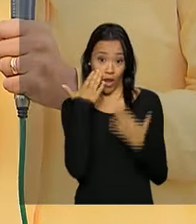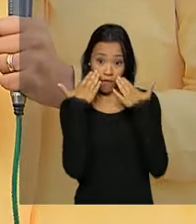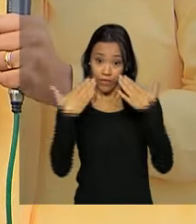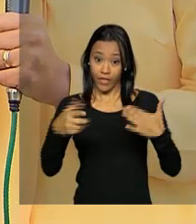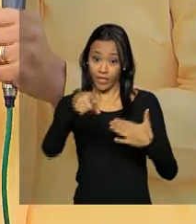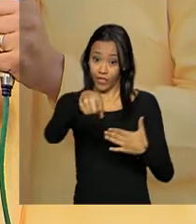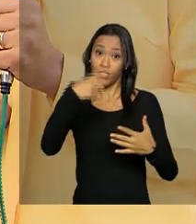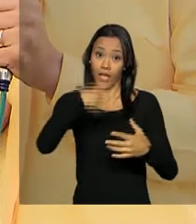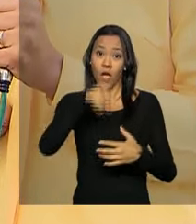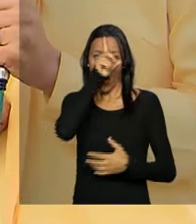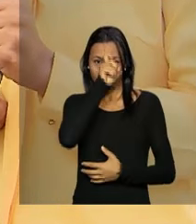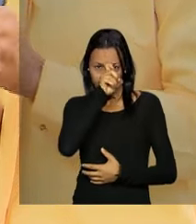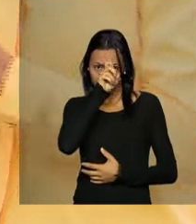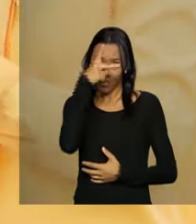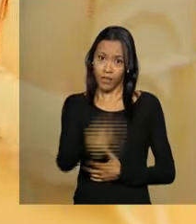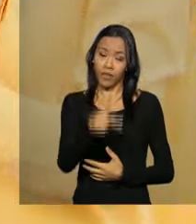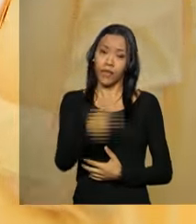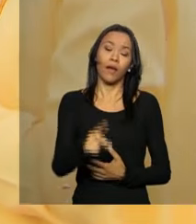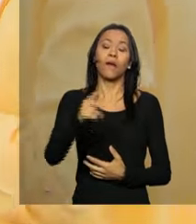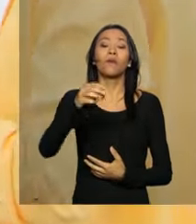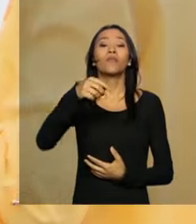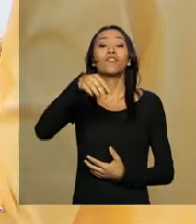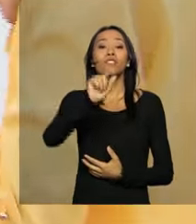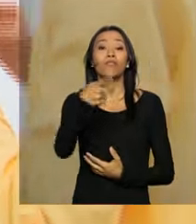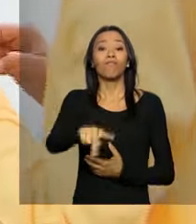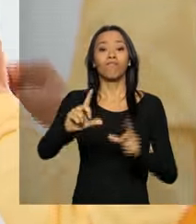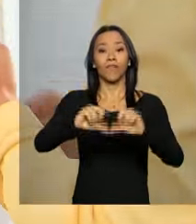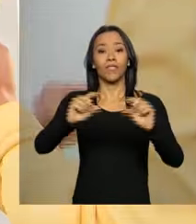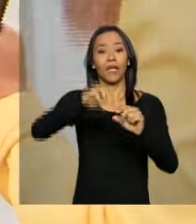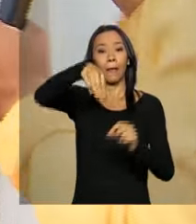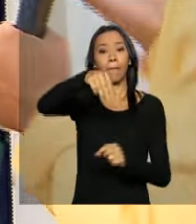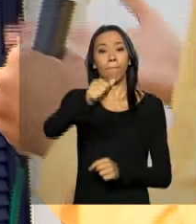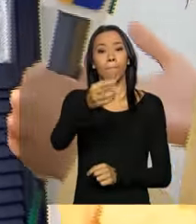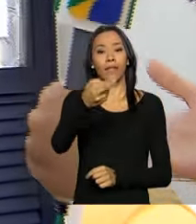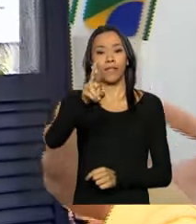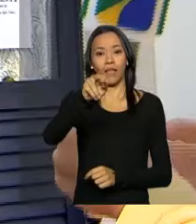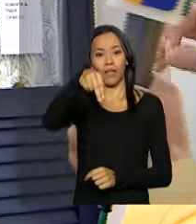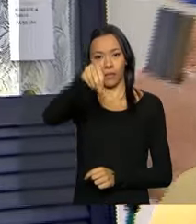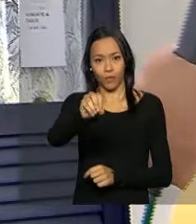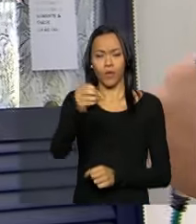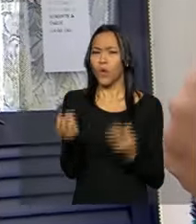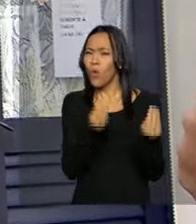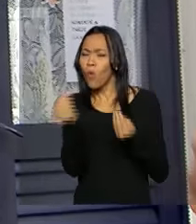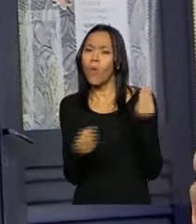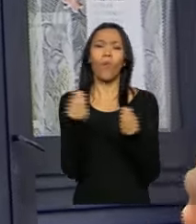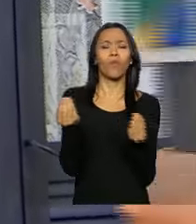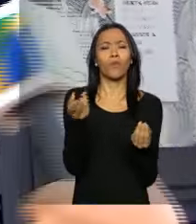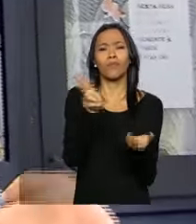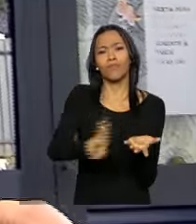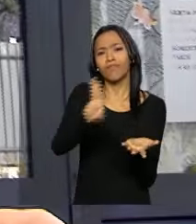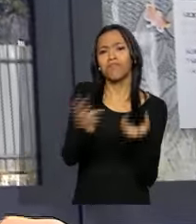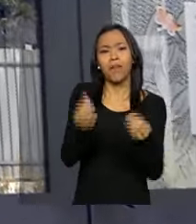de uma delas, que é no Hospital Materno Infantil de Brasília. Doutora Miriam, qual a importância dos bancos de leite, como eles funcionam na